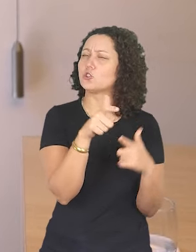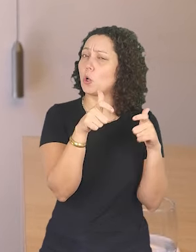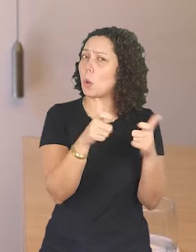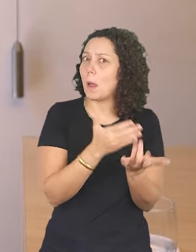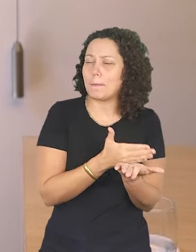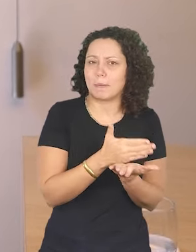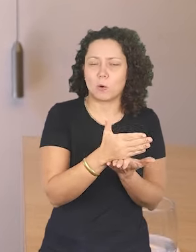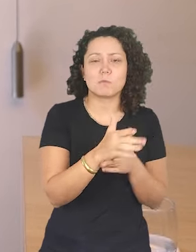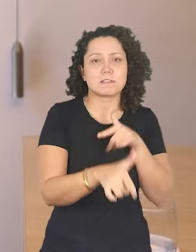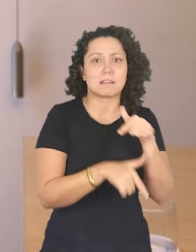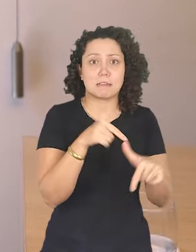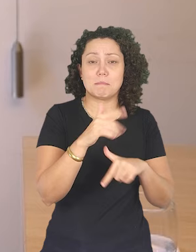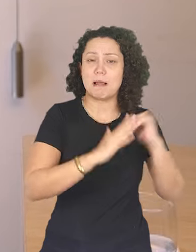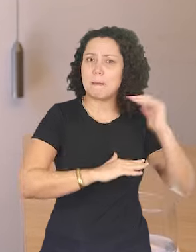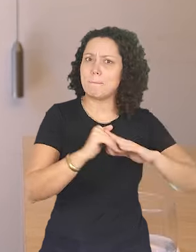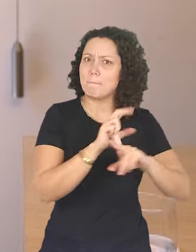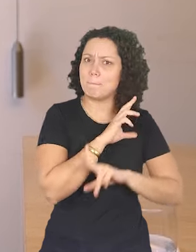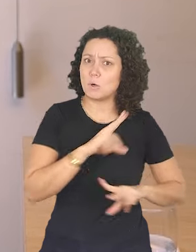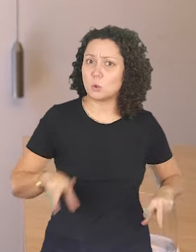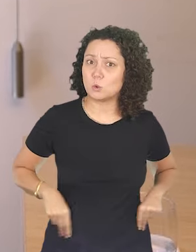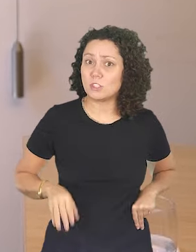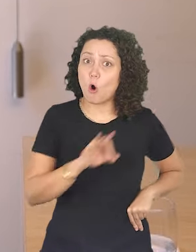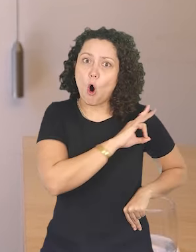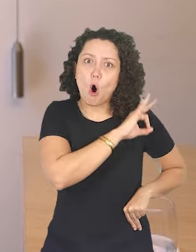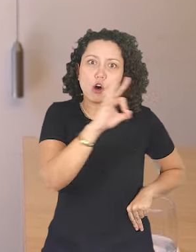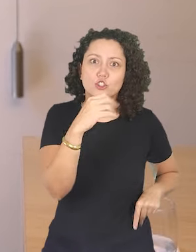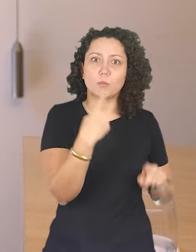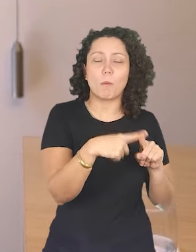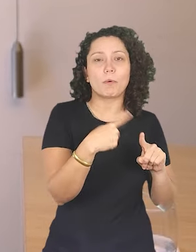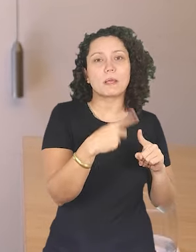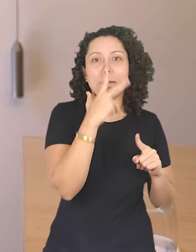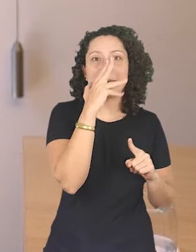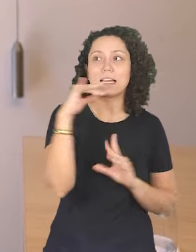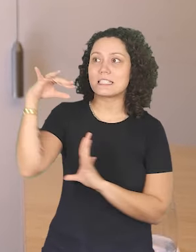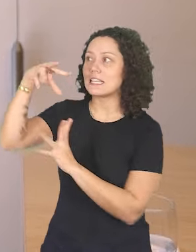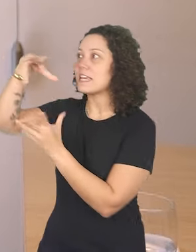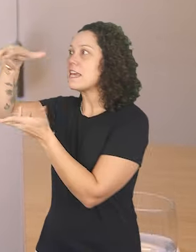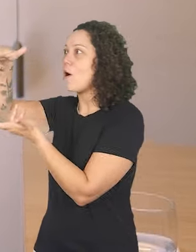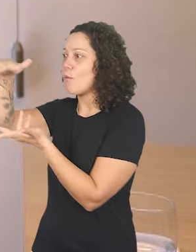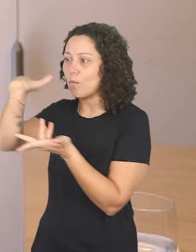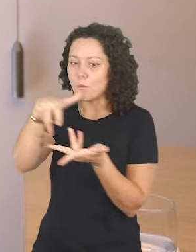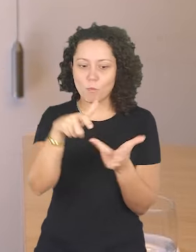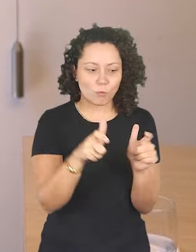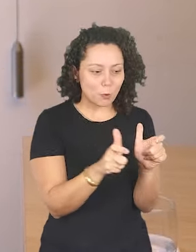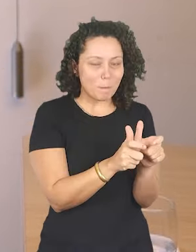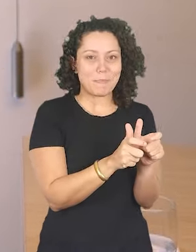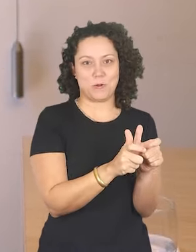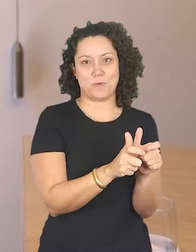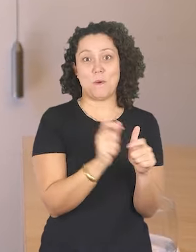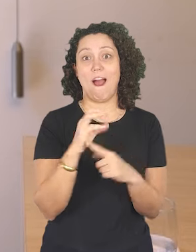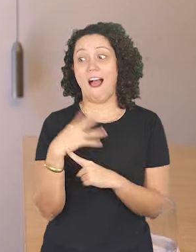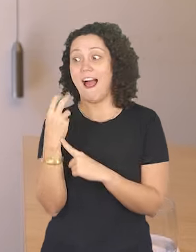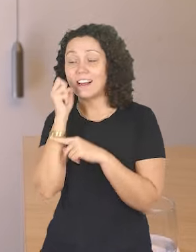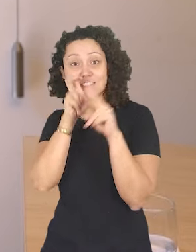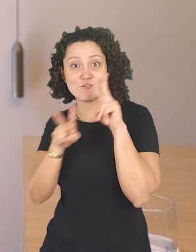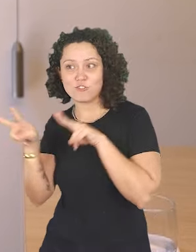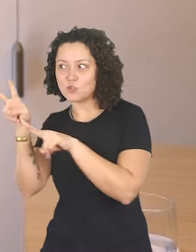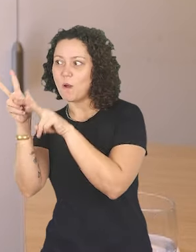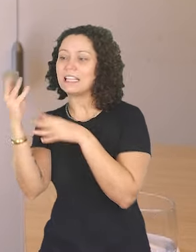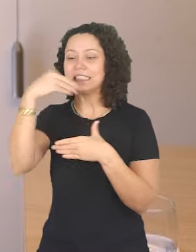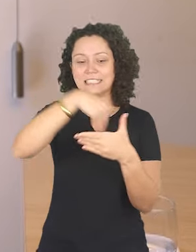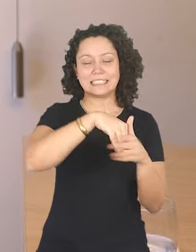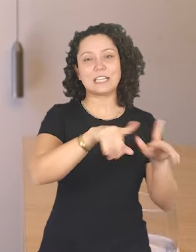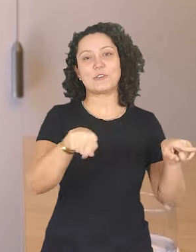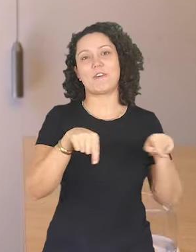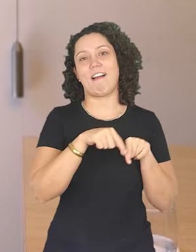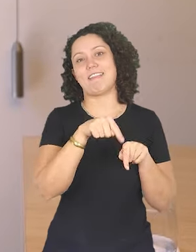excelente lugar para se começar a trabalhar com produção, porque eu costumo dizer que é um microcosmo a galeria. Tudo o que acontece no universo das artes visuais